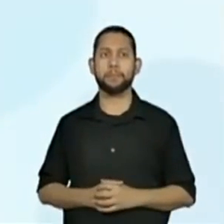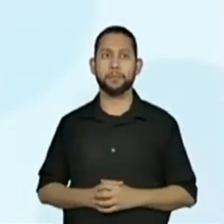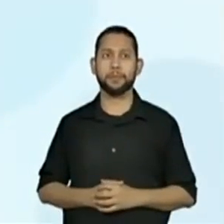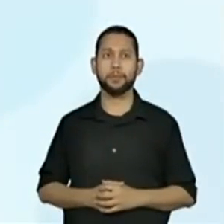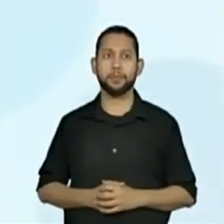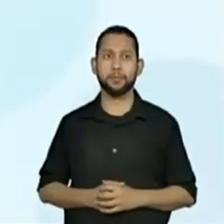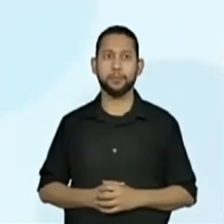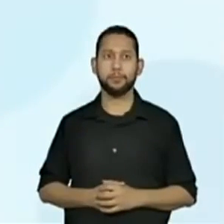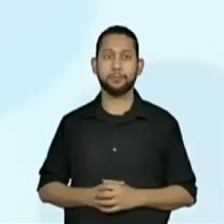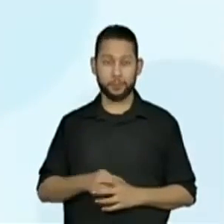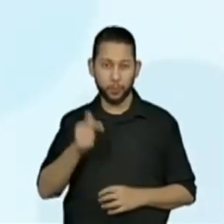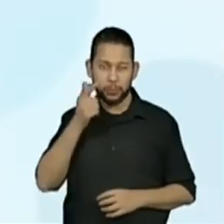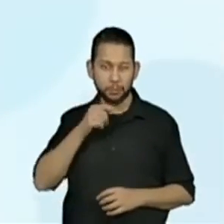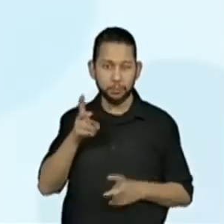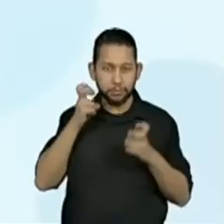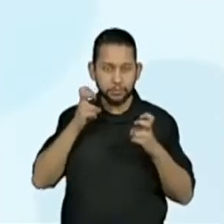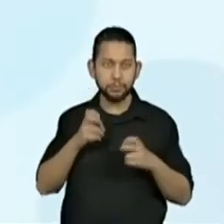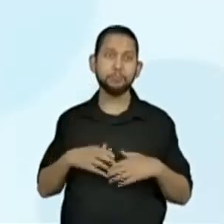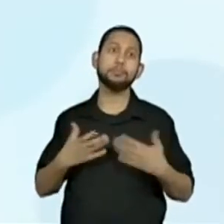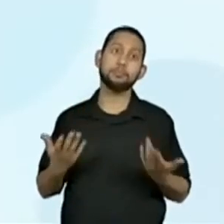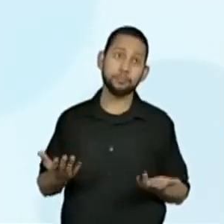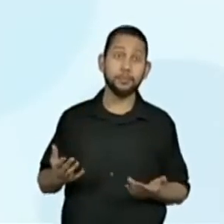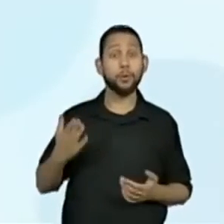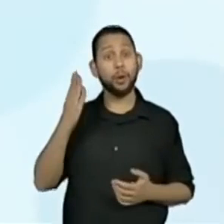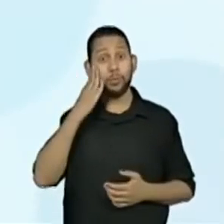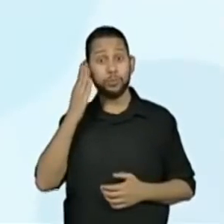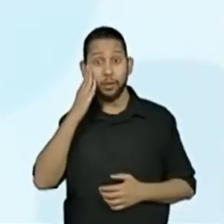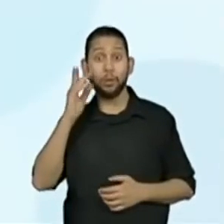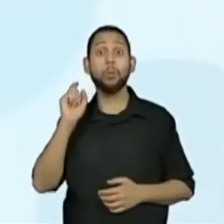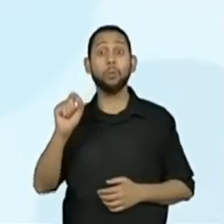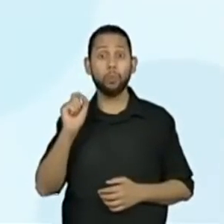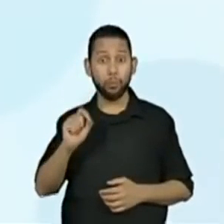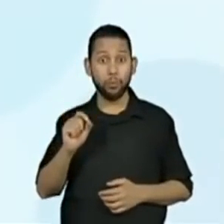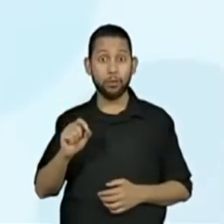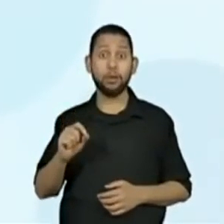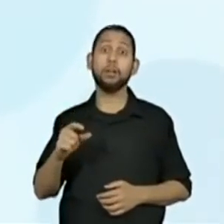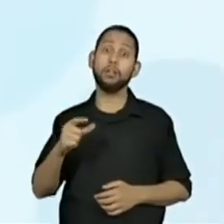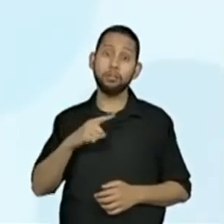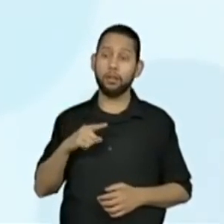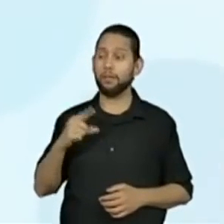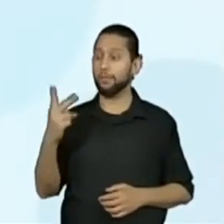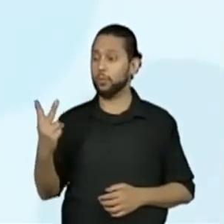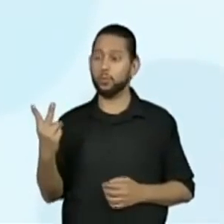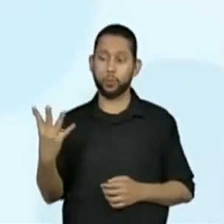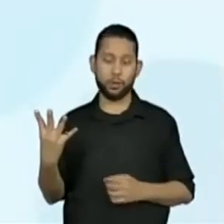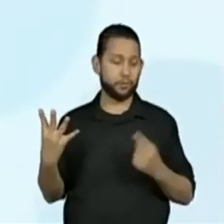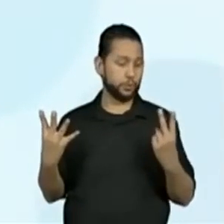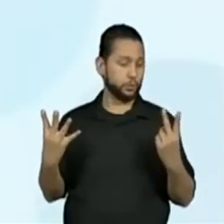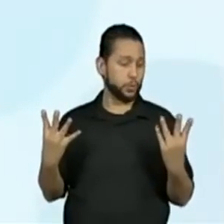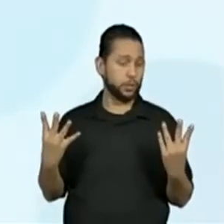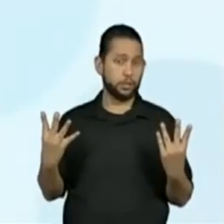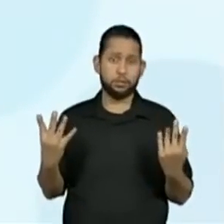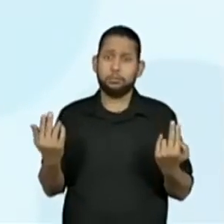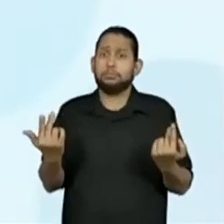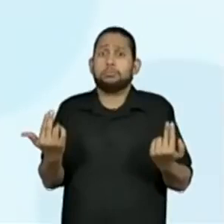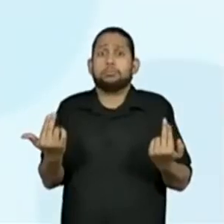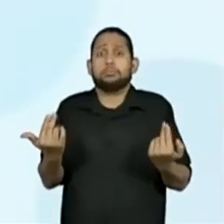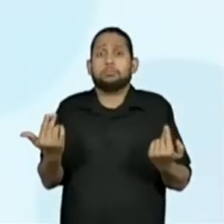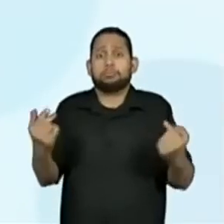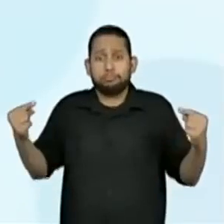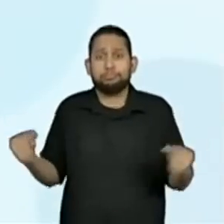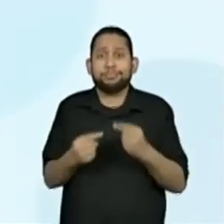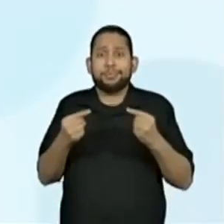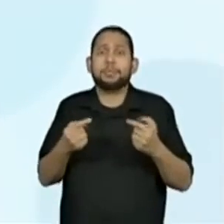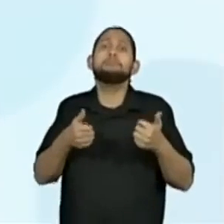Visualizaram? Podemos dizer, então, que essas duas divisões têm valores equivalentes? Sim.